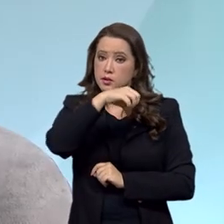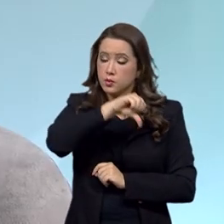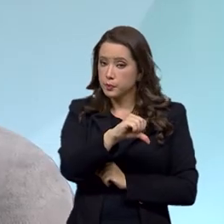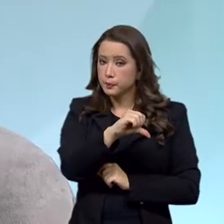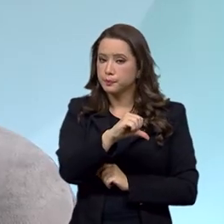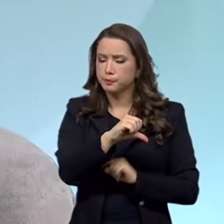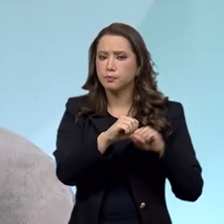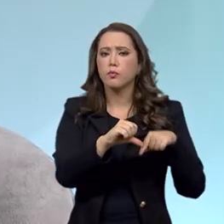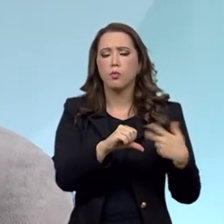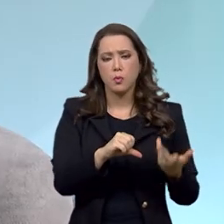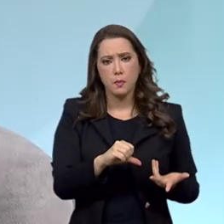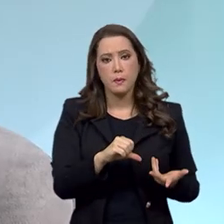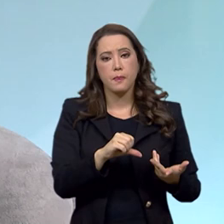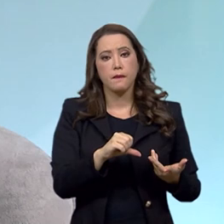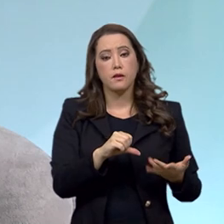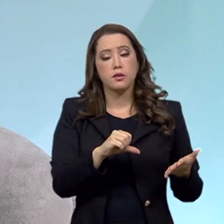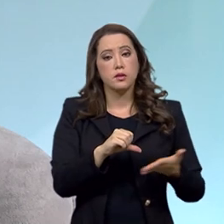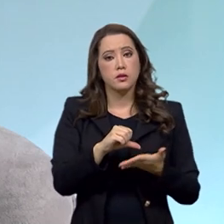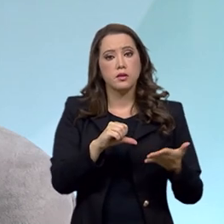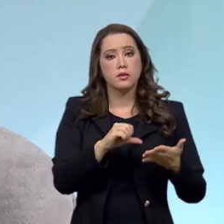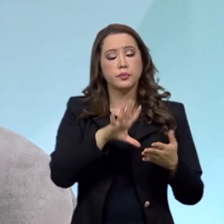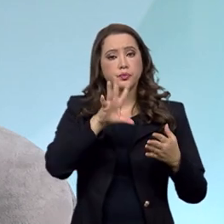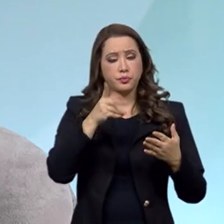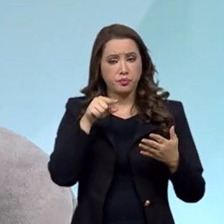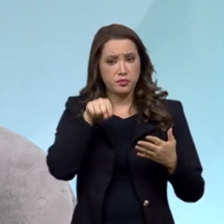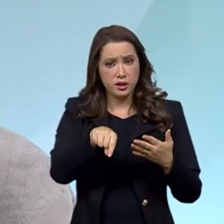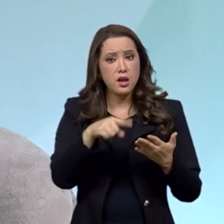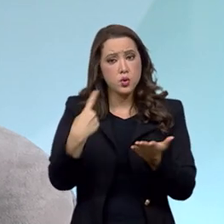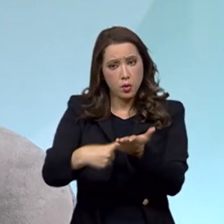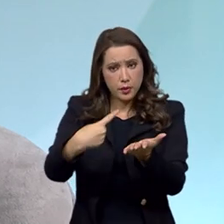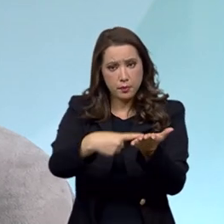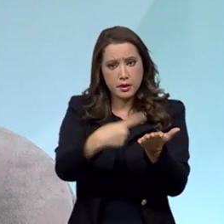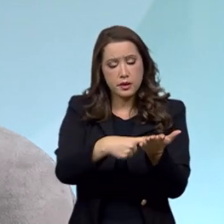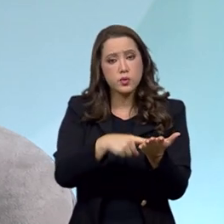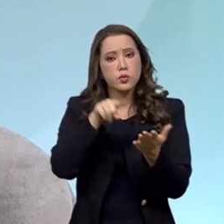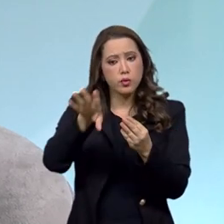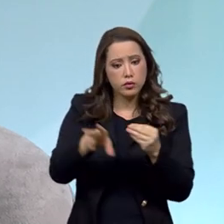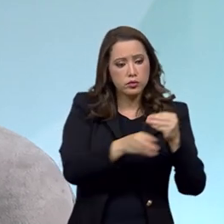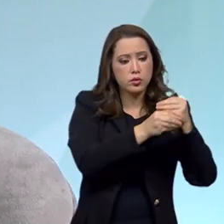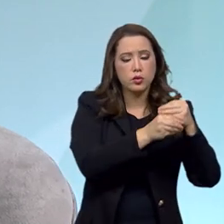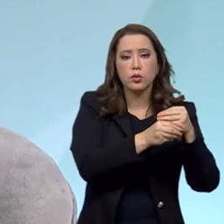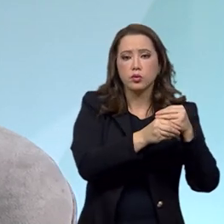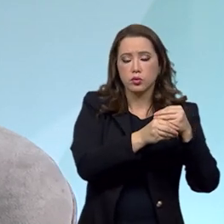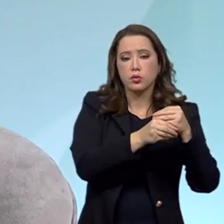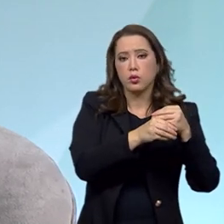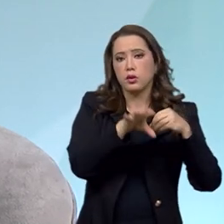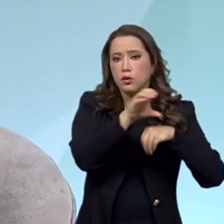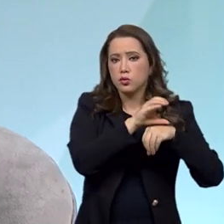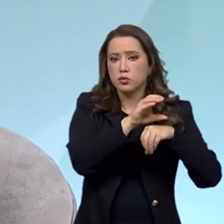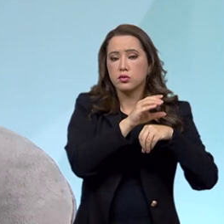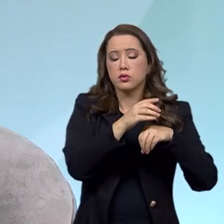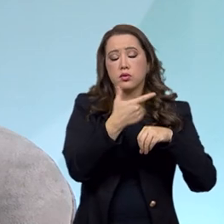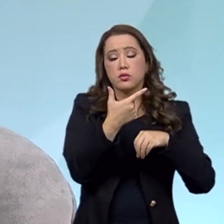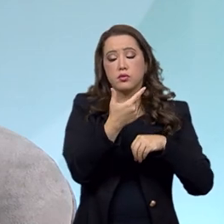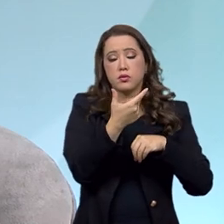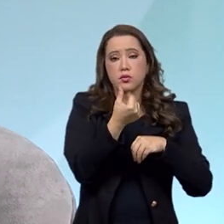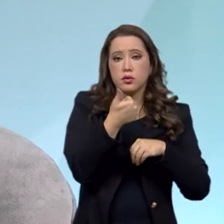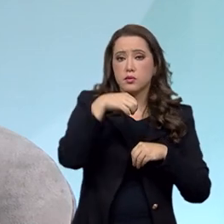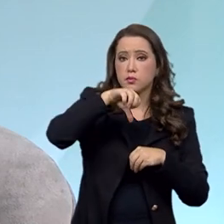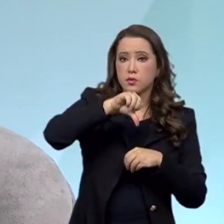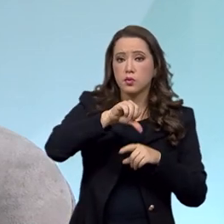A convenção incorporada em 2009, em 2015, se aprova a Lei Brasileira de Inclusão, que acaba